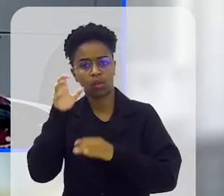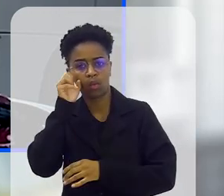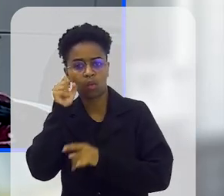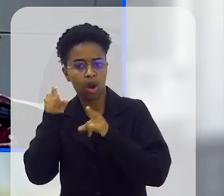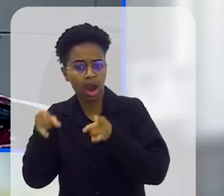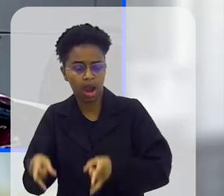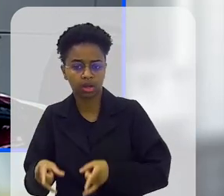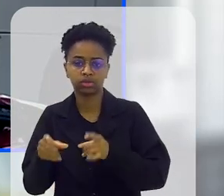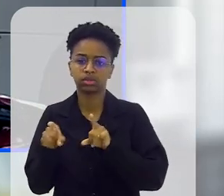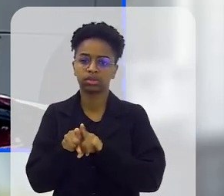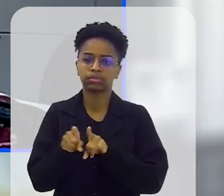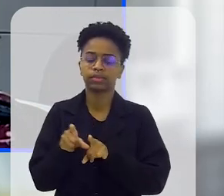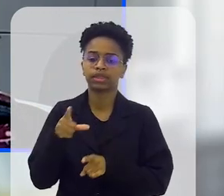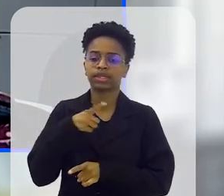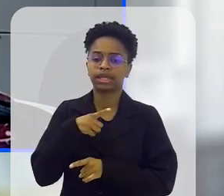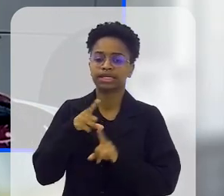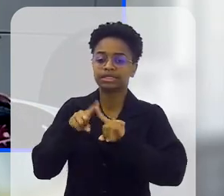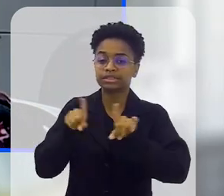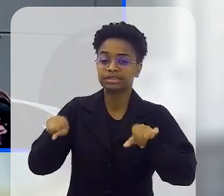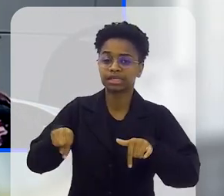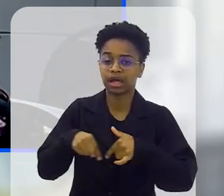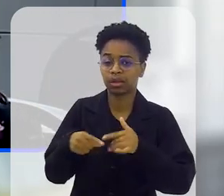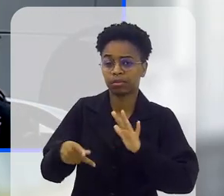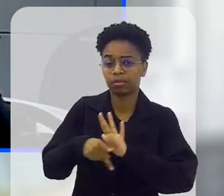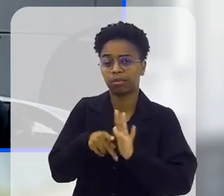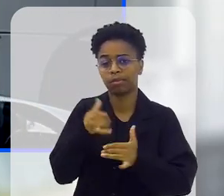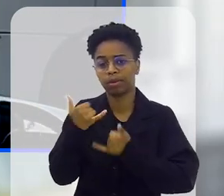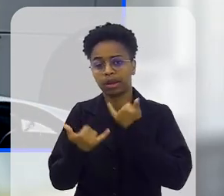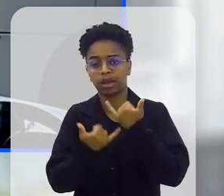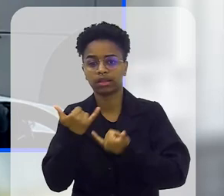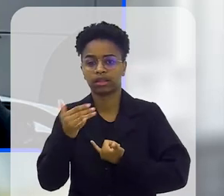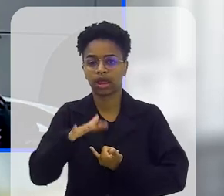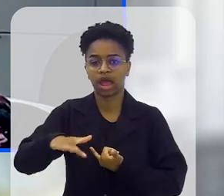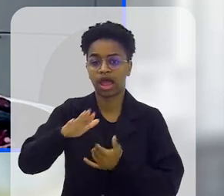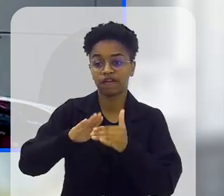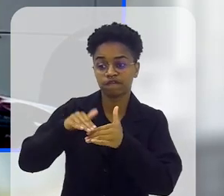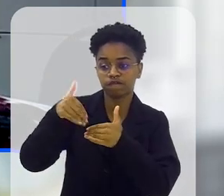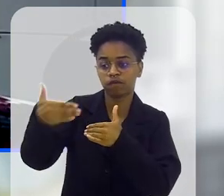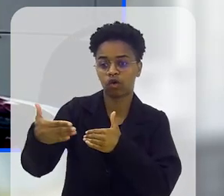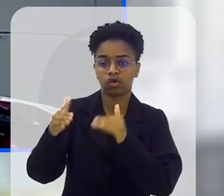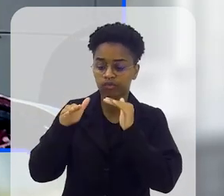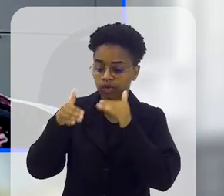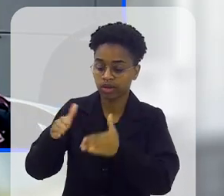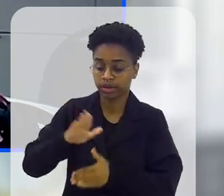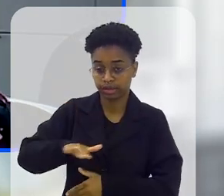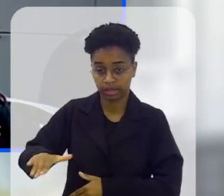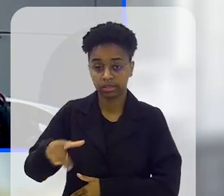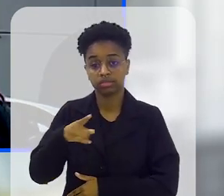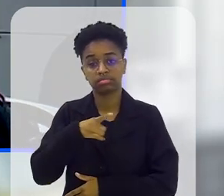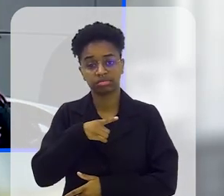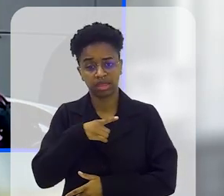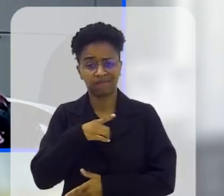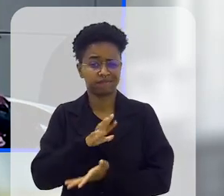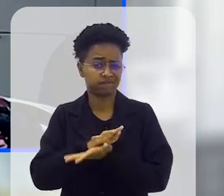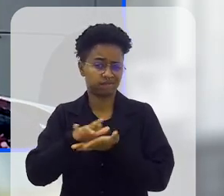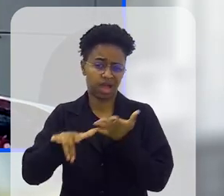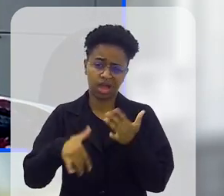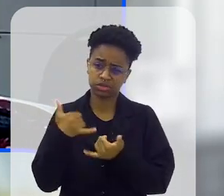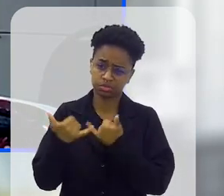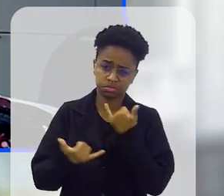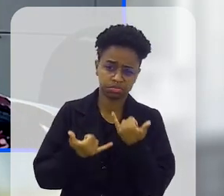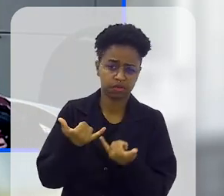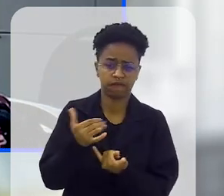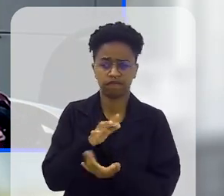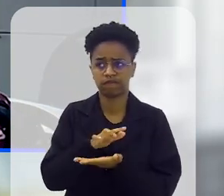dele, temos uma sala de recriação, com uma área externa, dos pequenininhos, onde eles têm ali acesso a